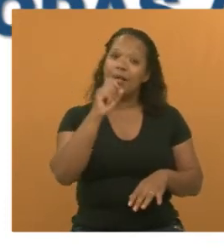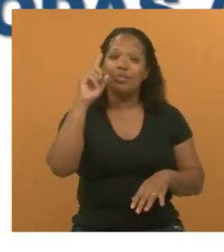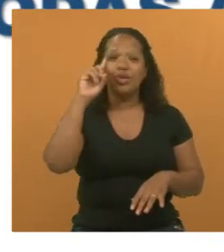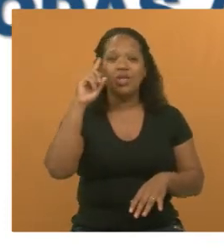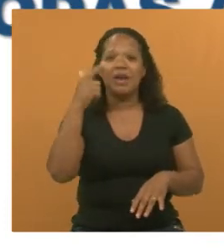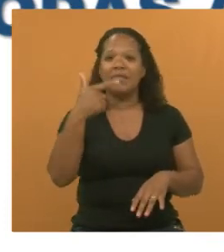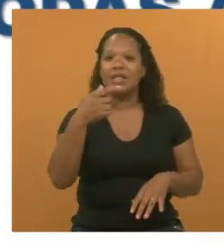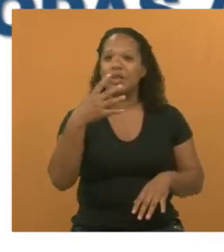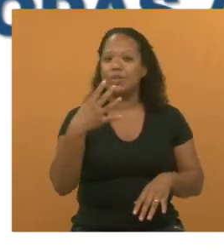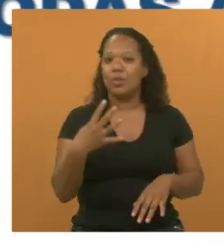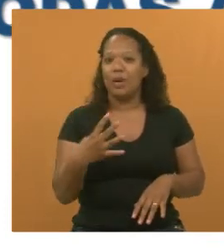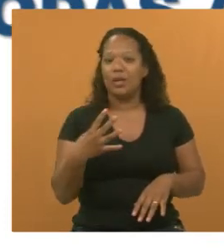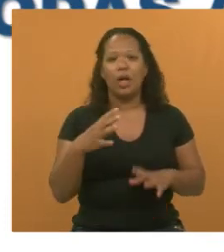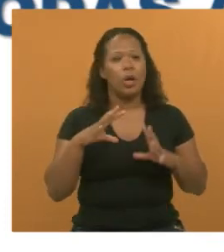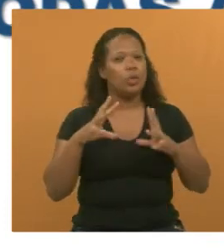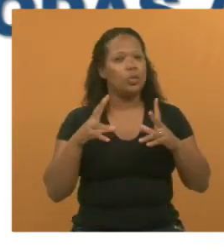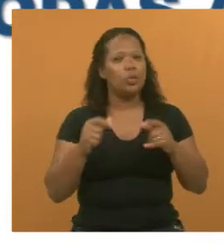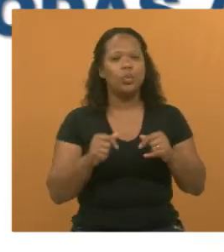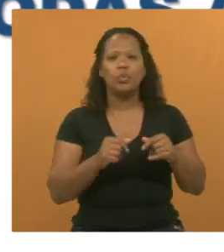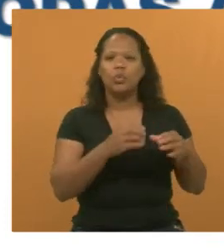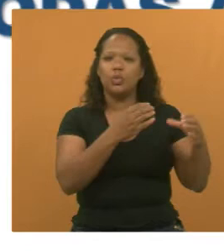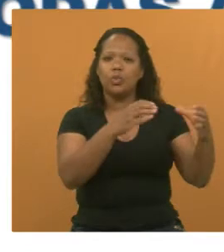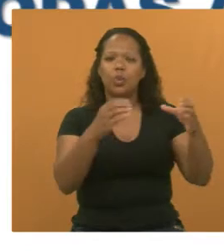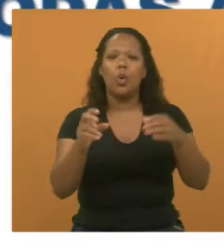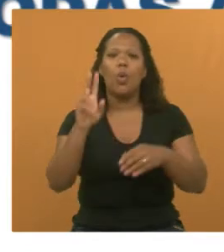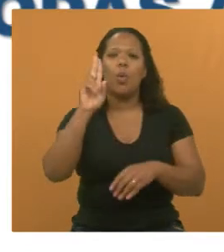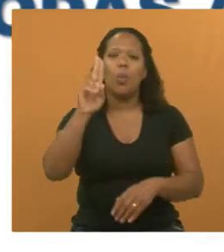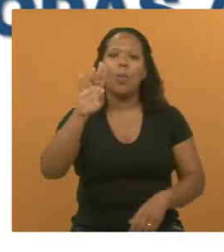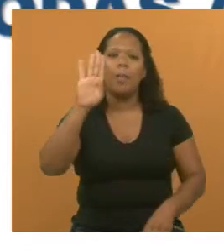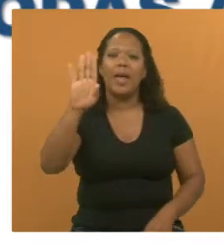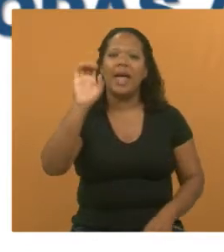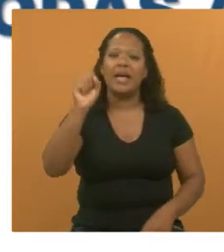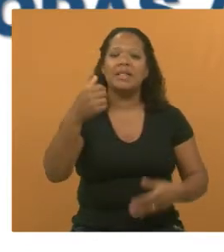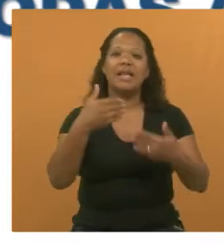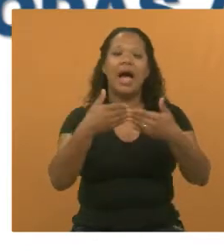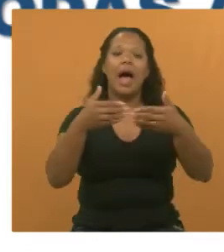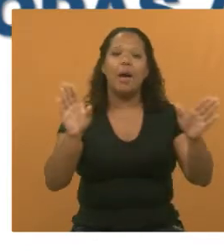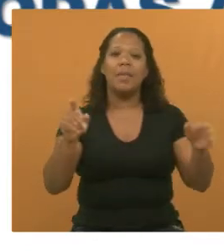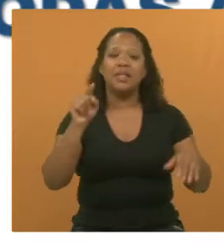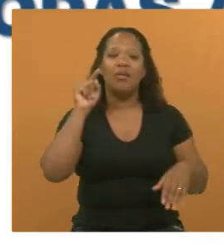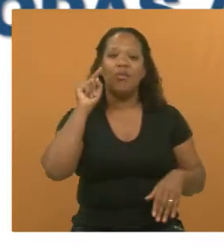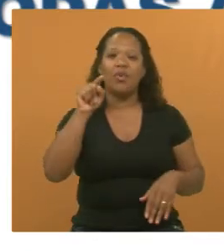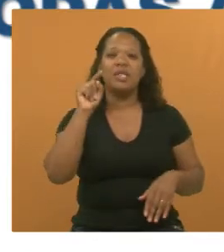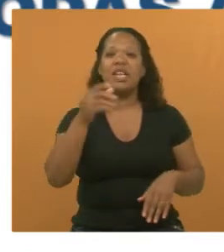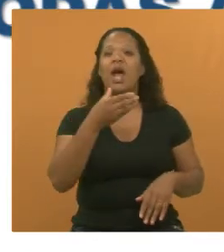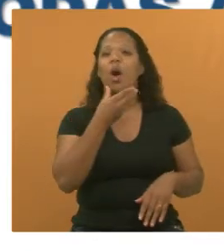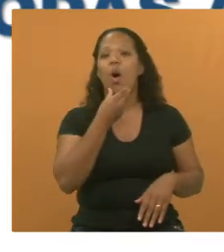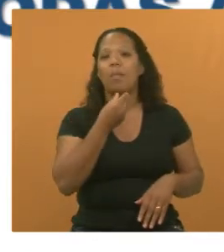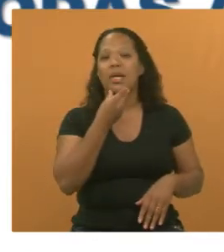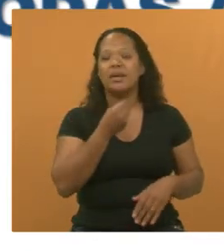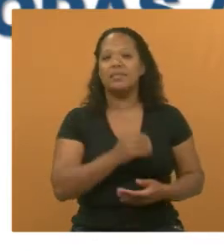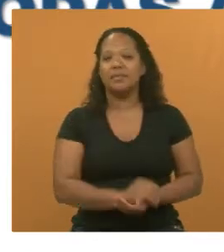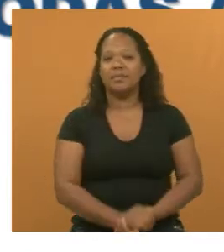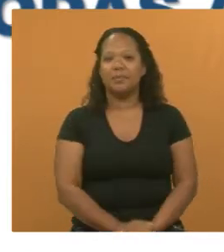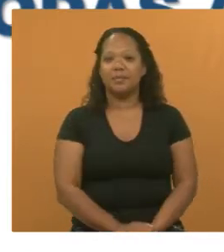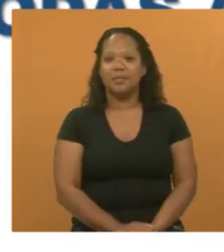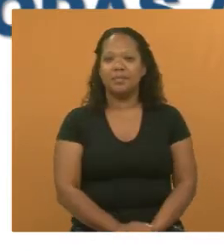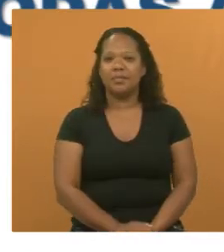24, todas as unidades de saúde estarão abertas para você. Você, homem,